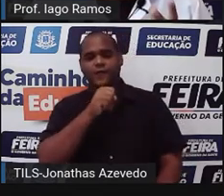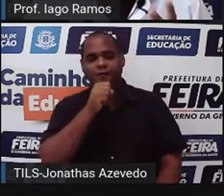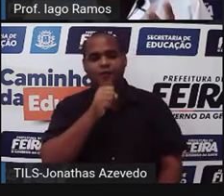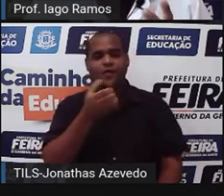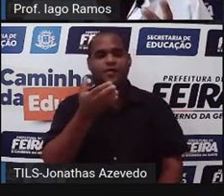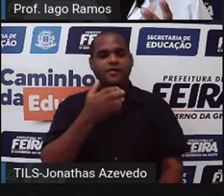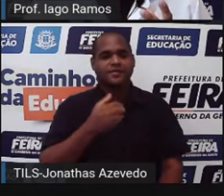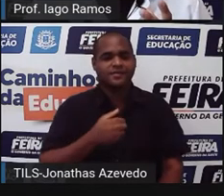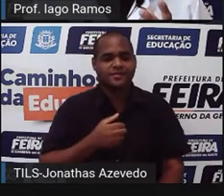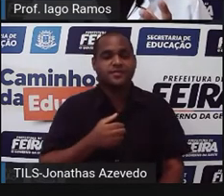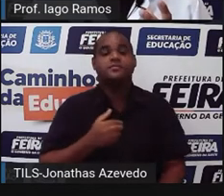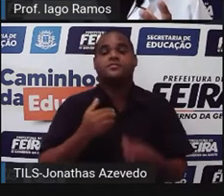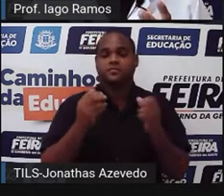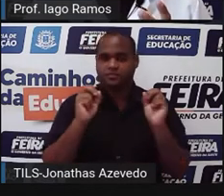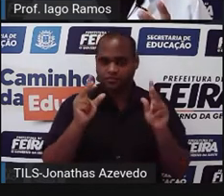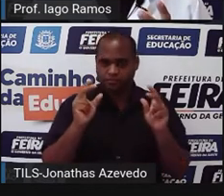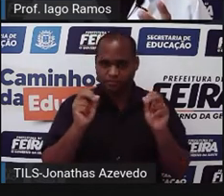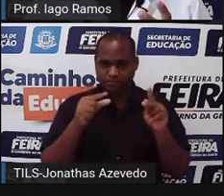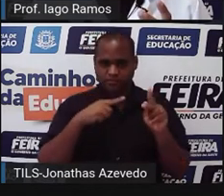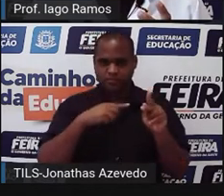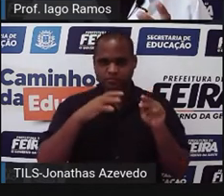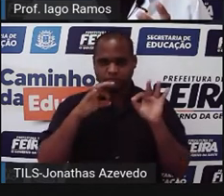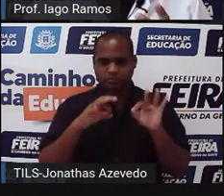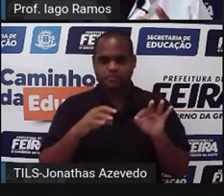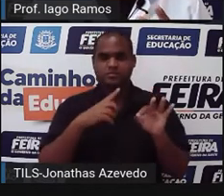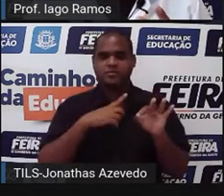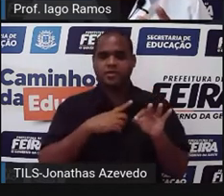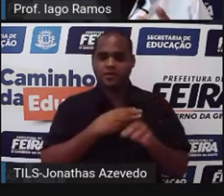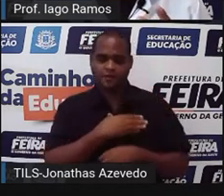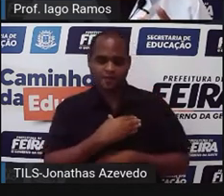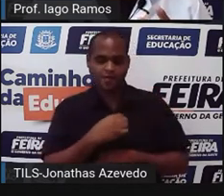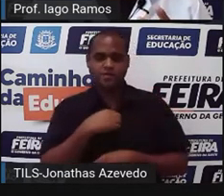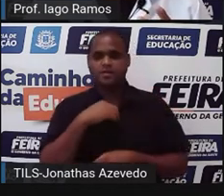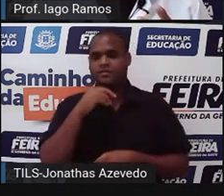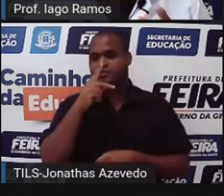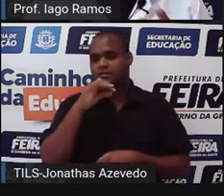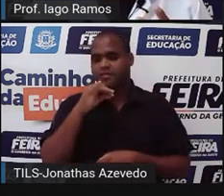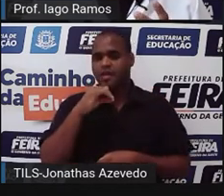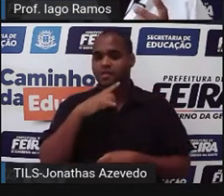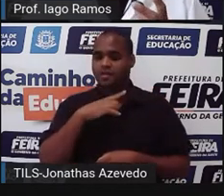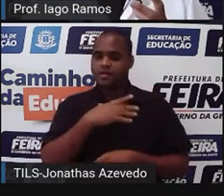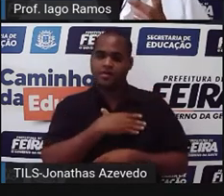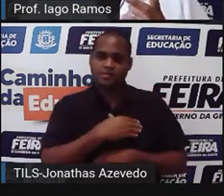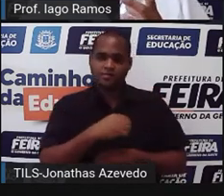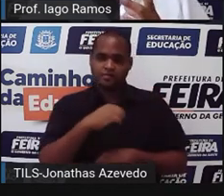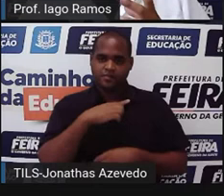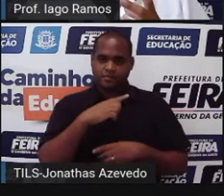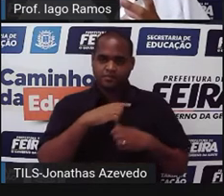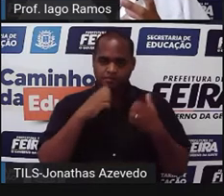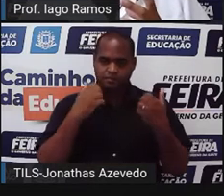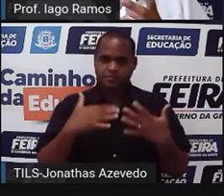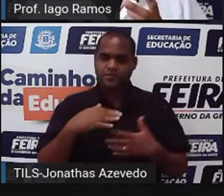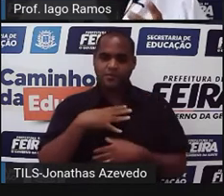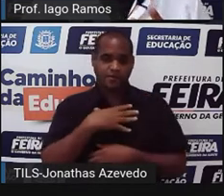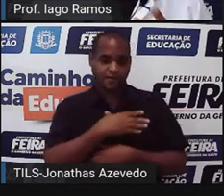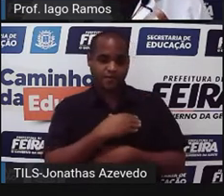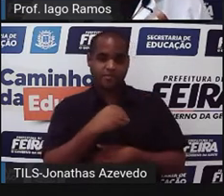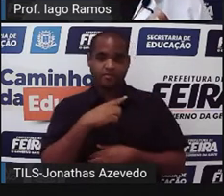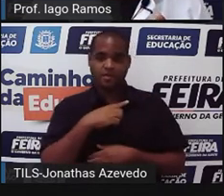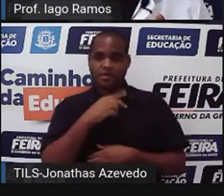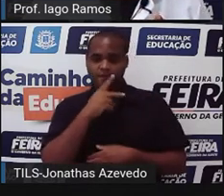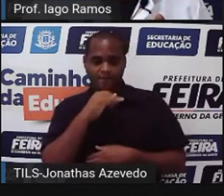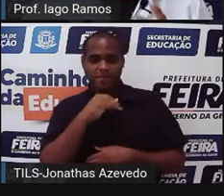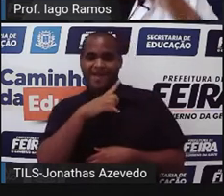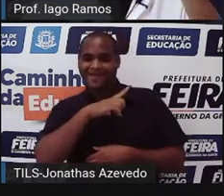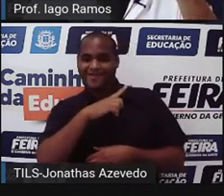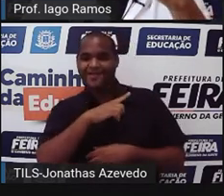Ok? Então, a gente tem aqui o filho, né? O pai, que é filho. E tem o outro filho aqui, que é o filho do pai.